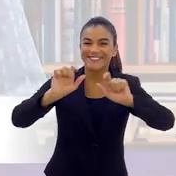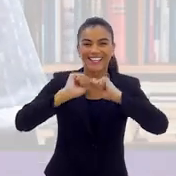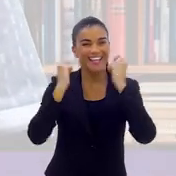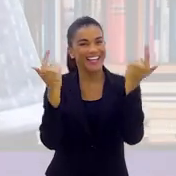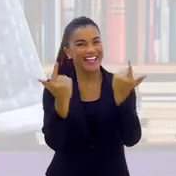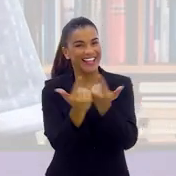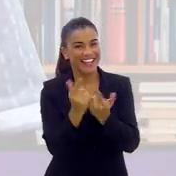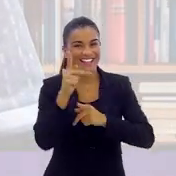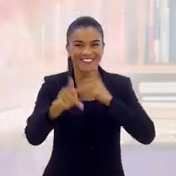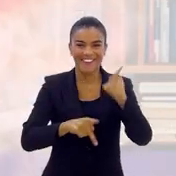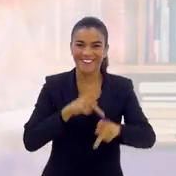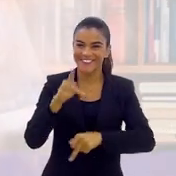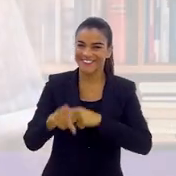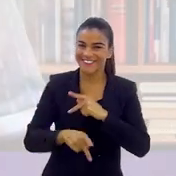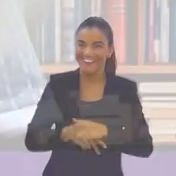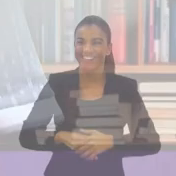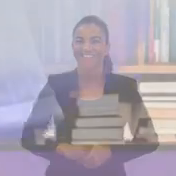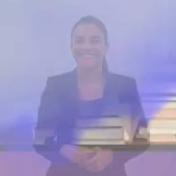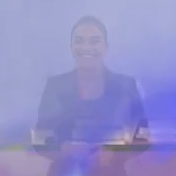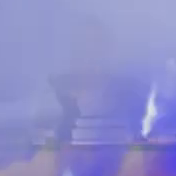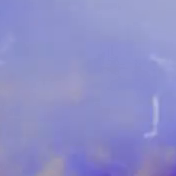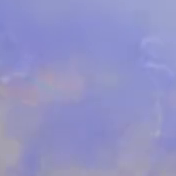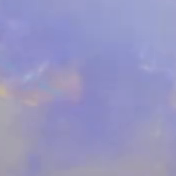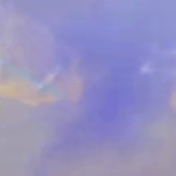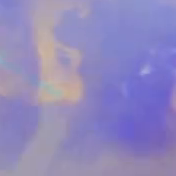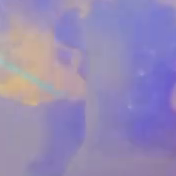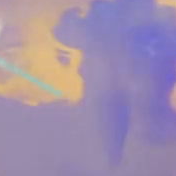TV Alerge, o canal do povo.